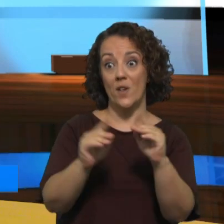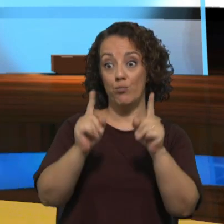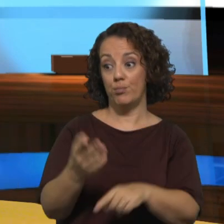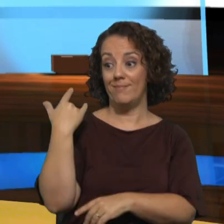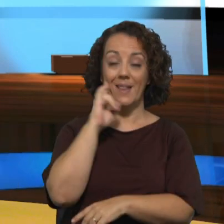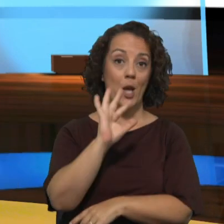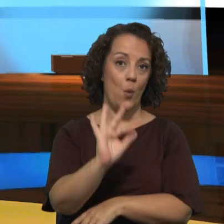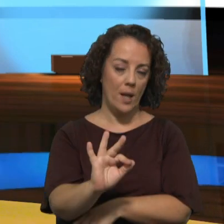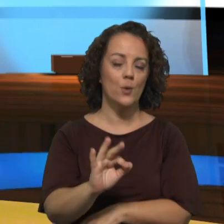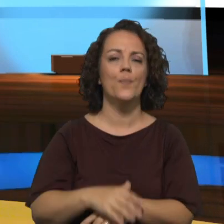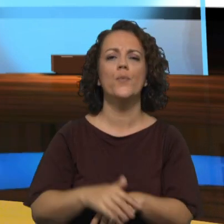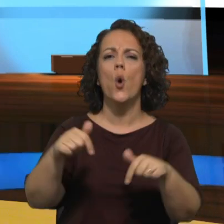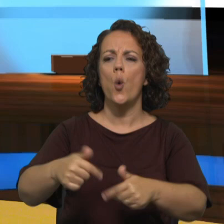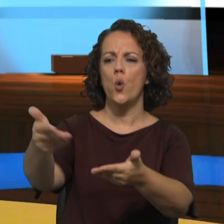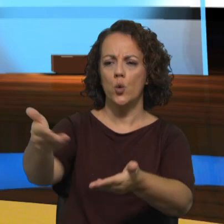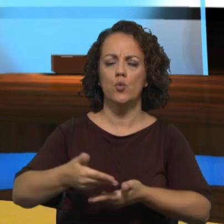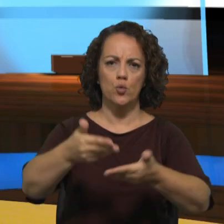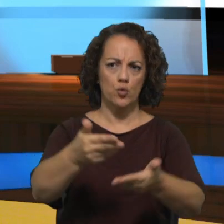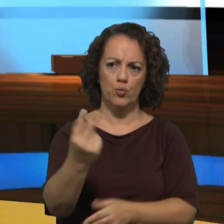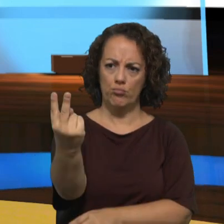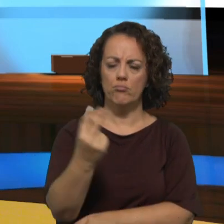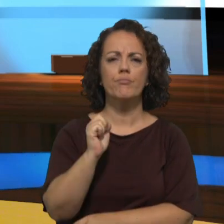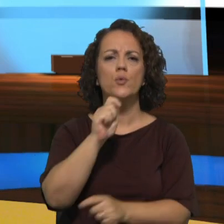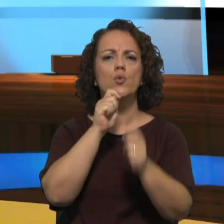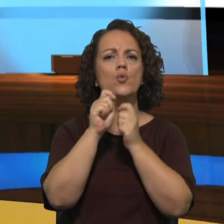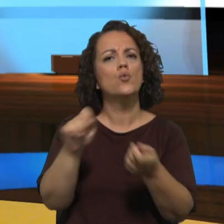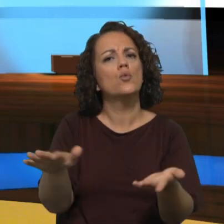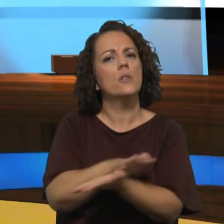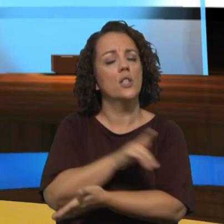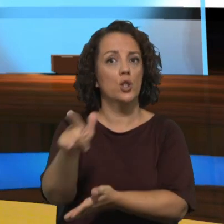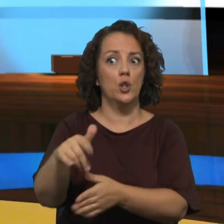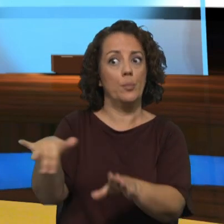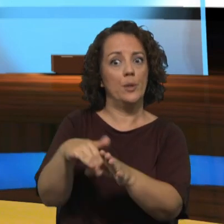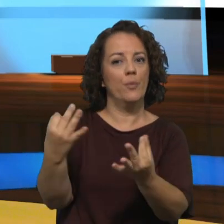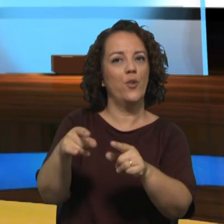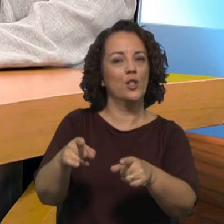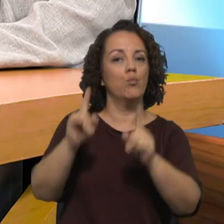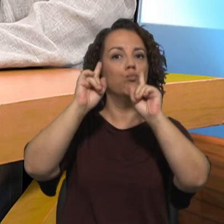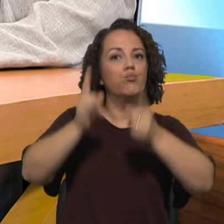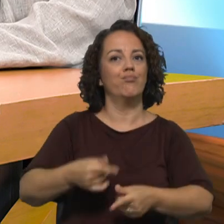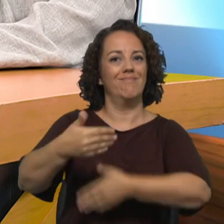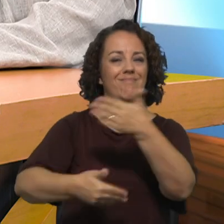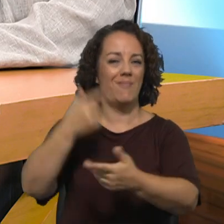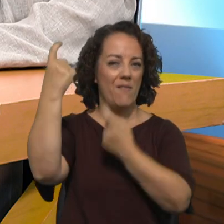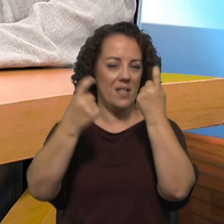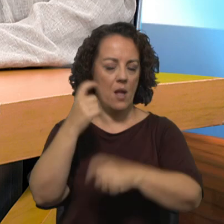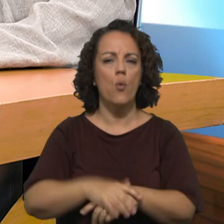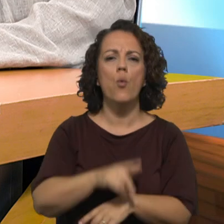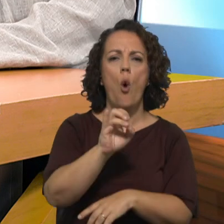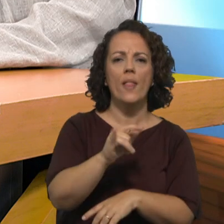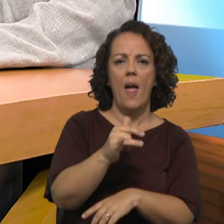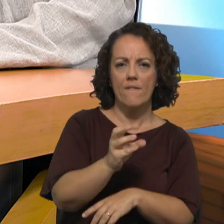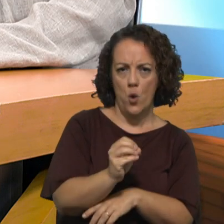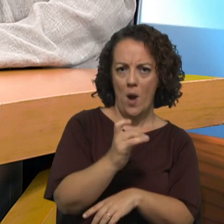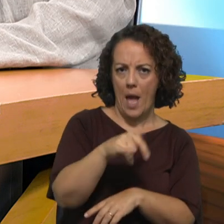Conosco hoje jornalistas que participaram no arranque desta fase de reflexão. Otávio Carmos, chefe de redação da Agência